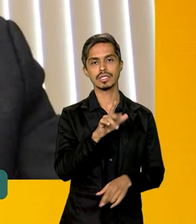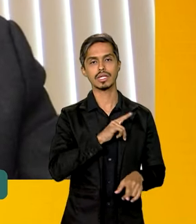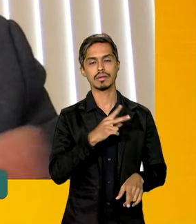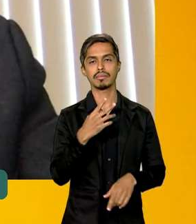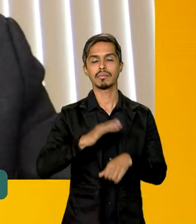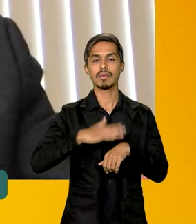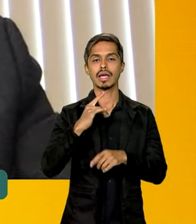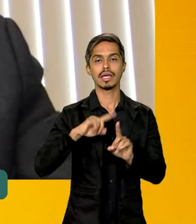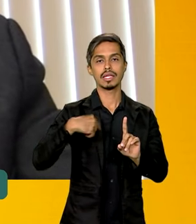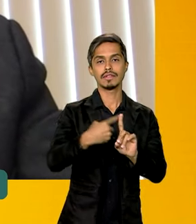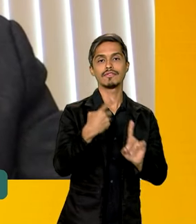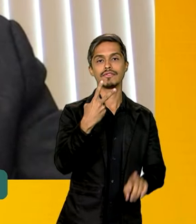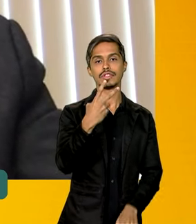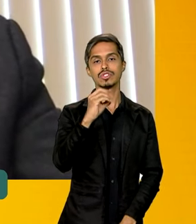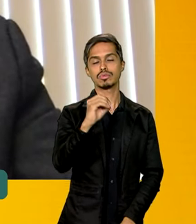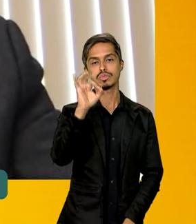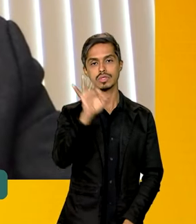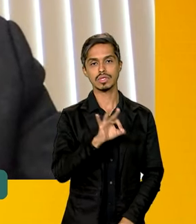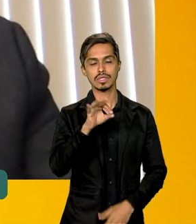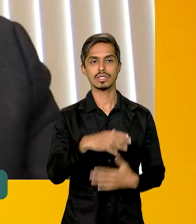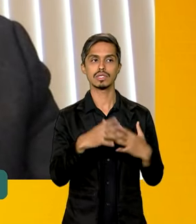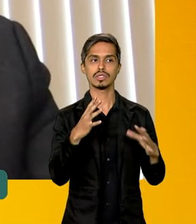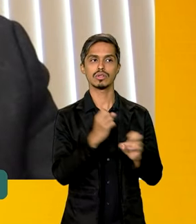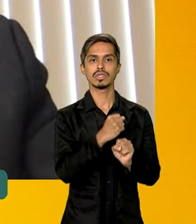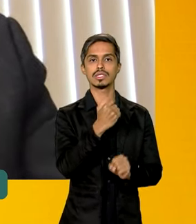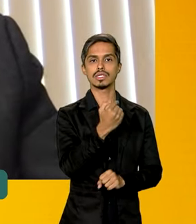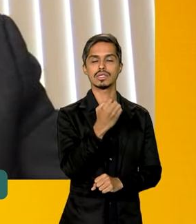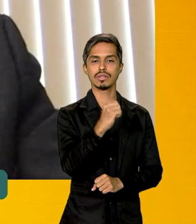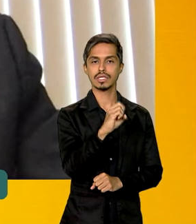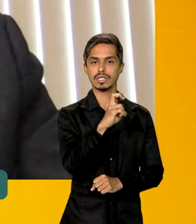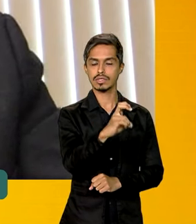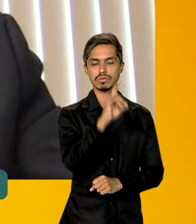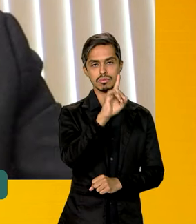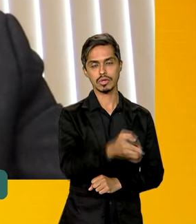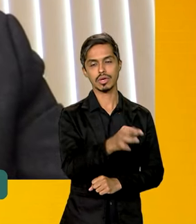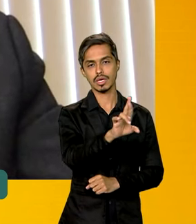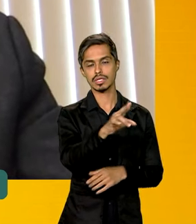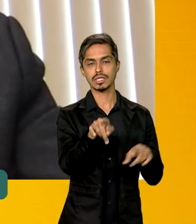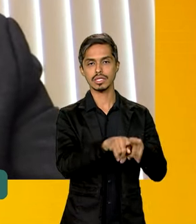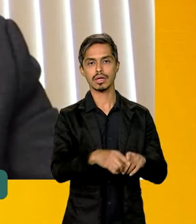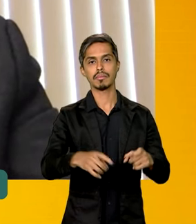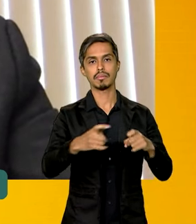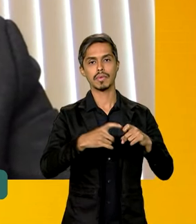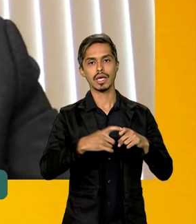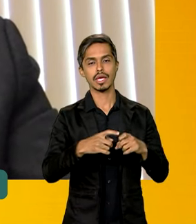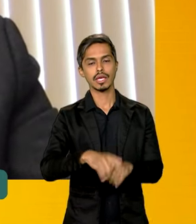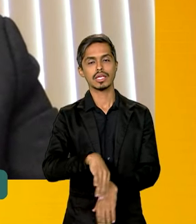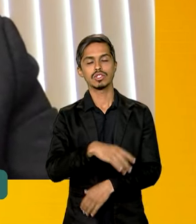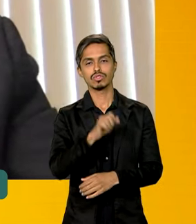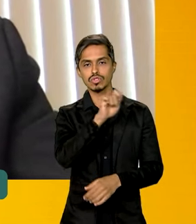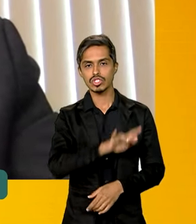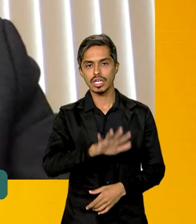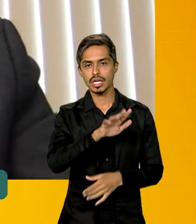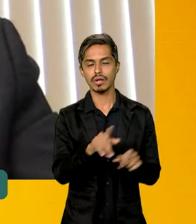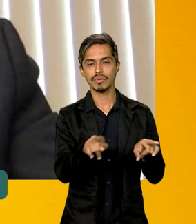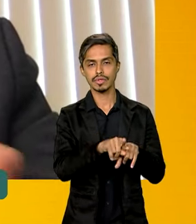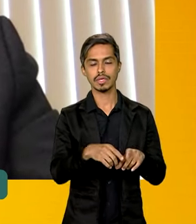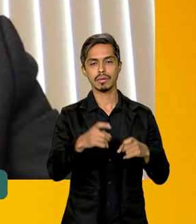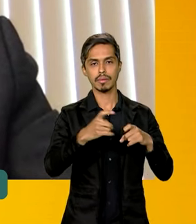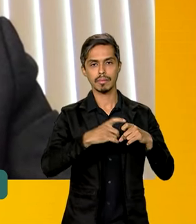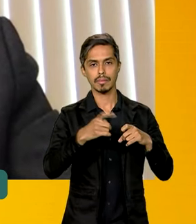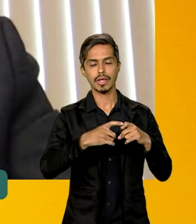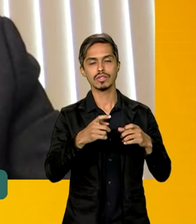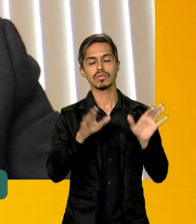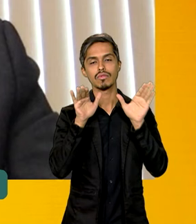chegando a 78 mil reais por mês para ter, além do médico clínico, também o pediatra. E equipes